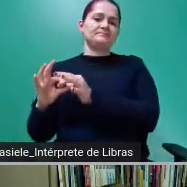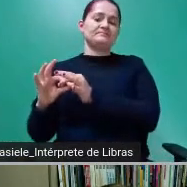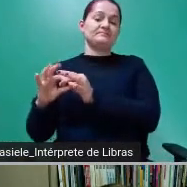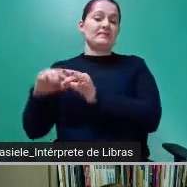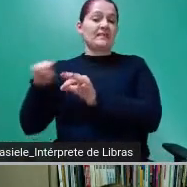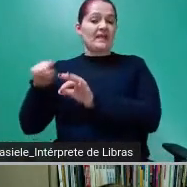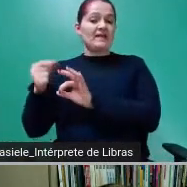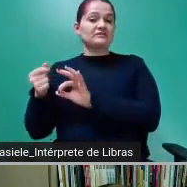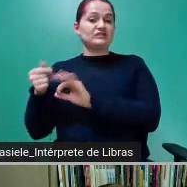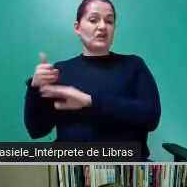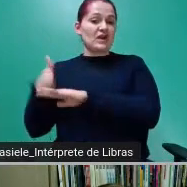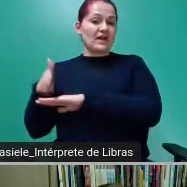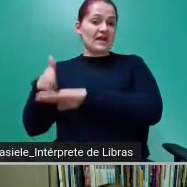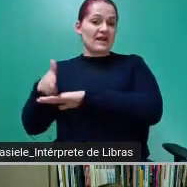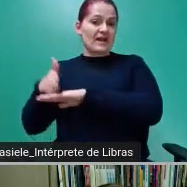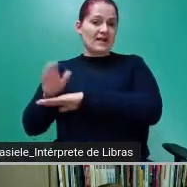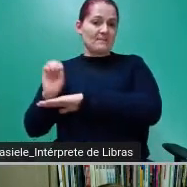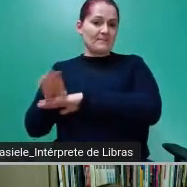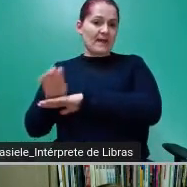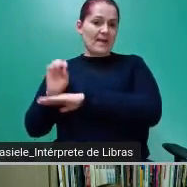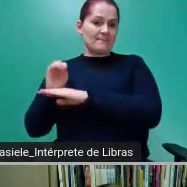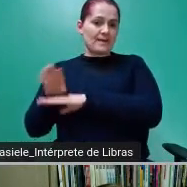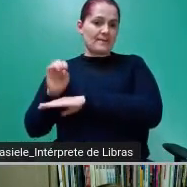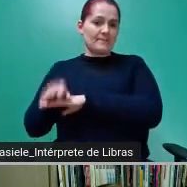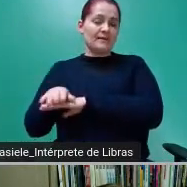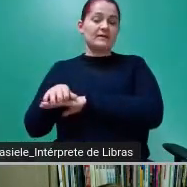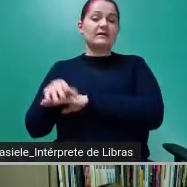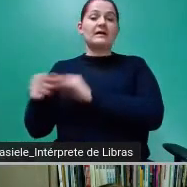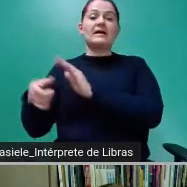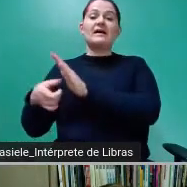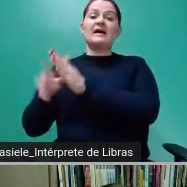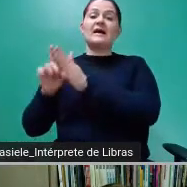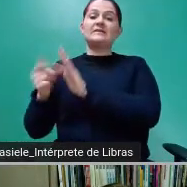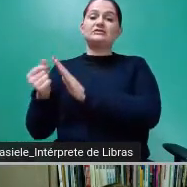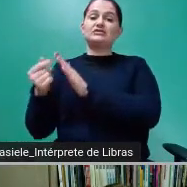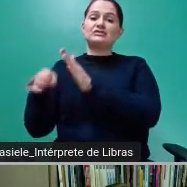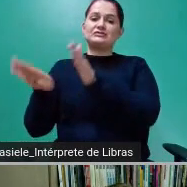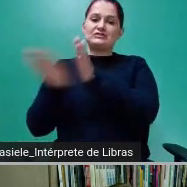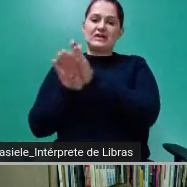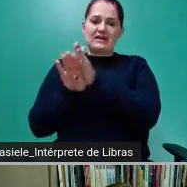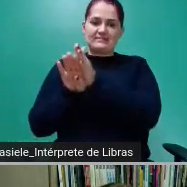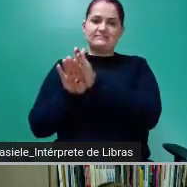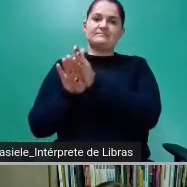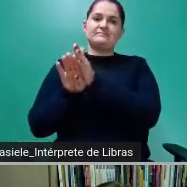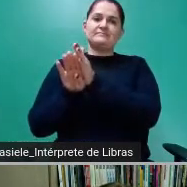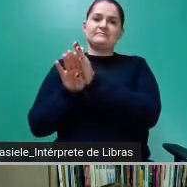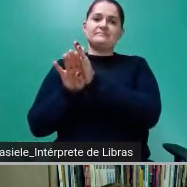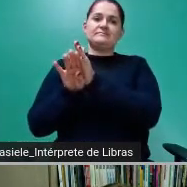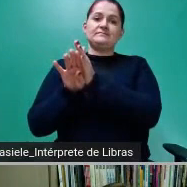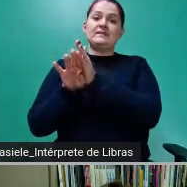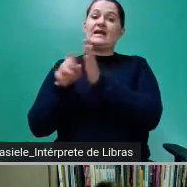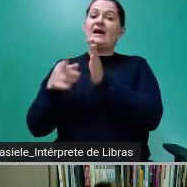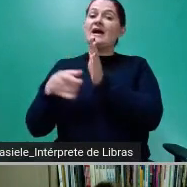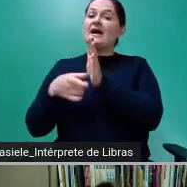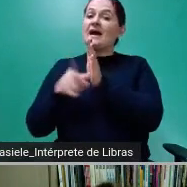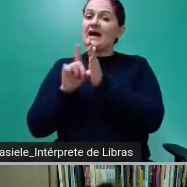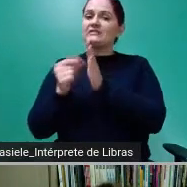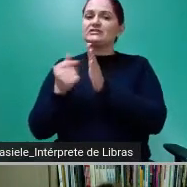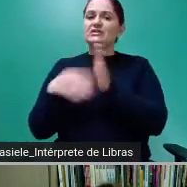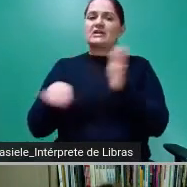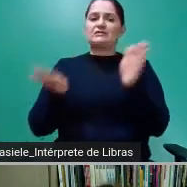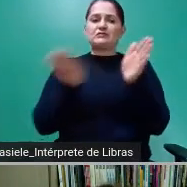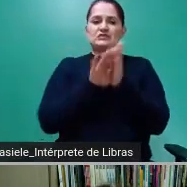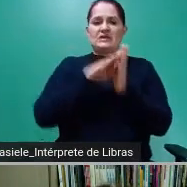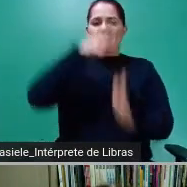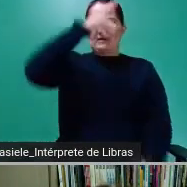conta vinculada, antes do dinheiro chegar no cofre do município de Belo